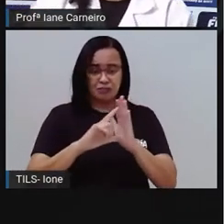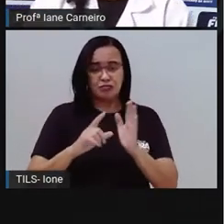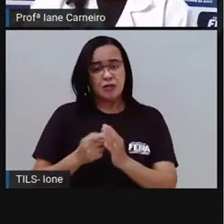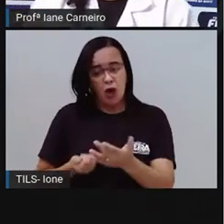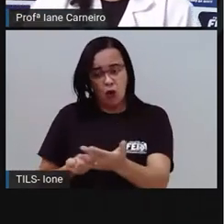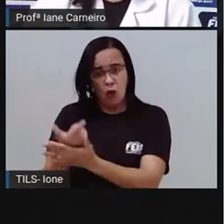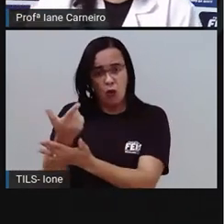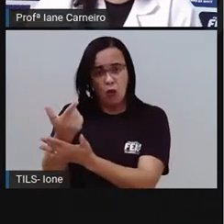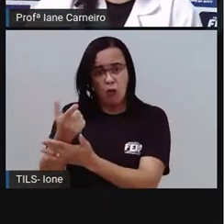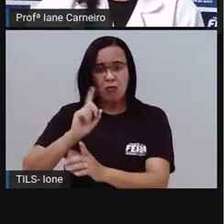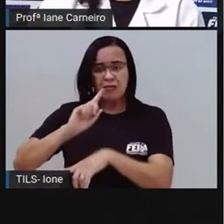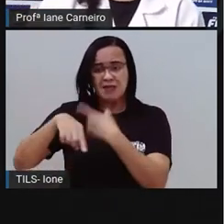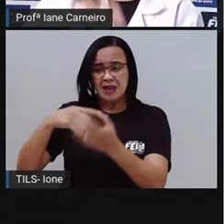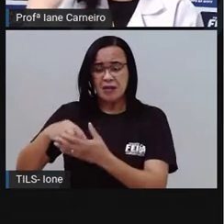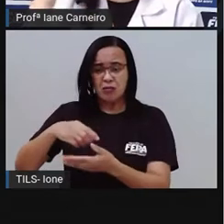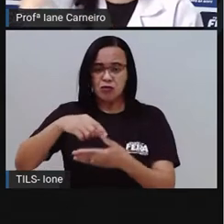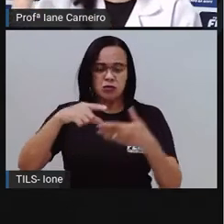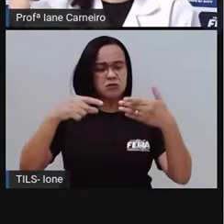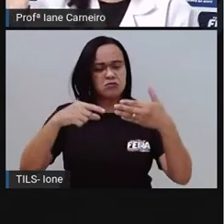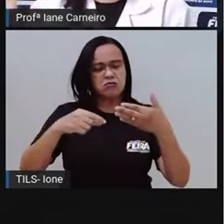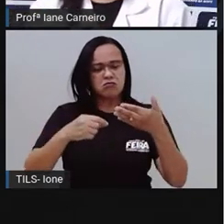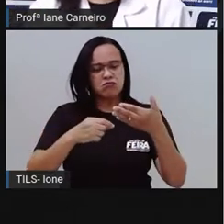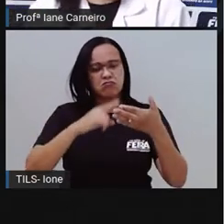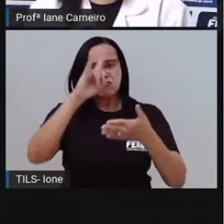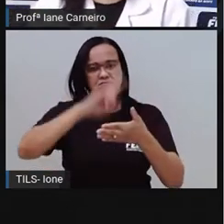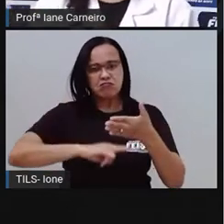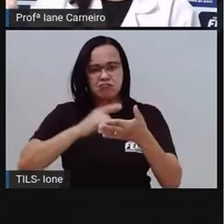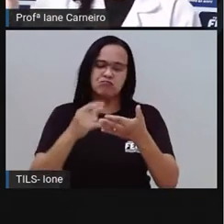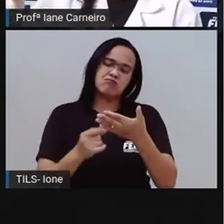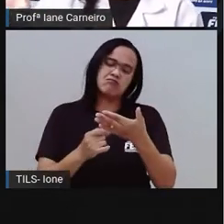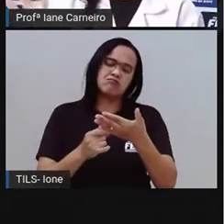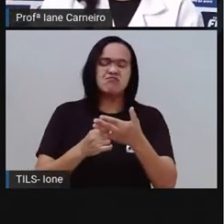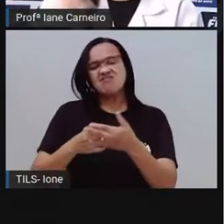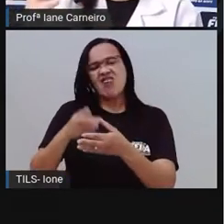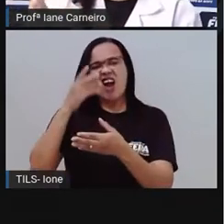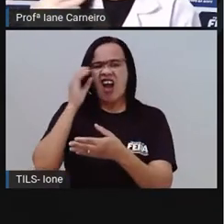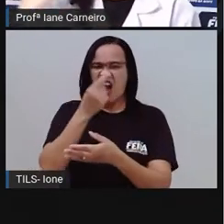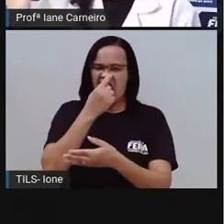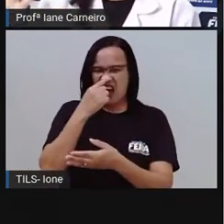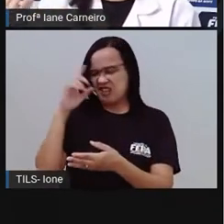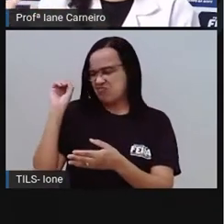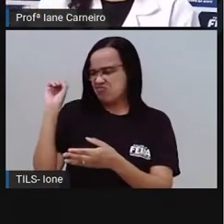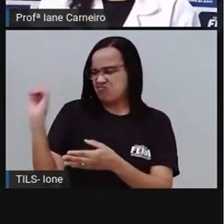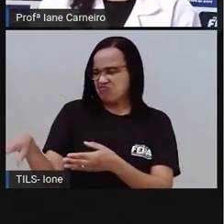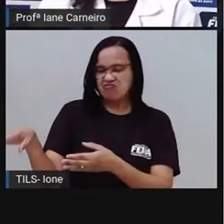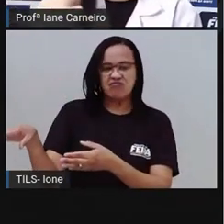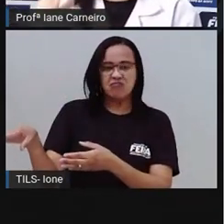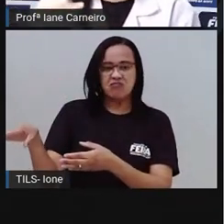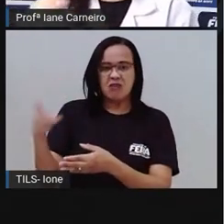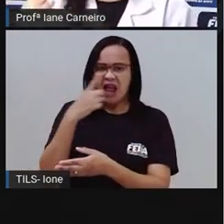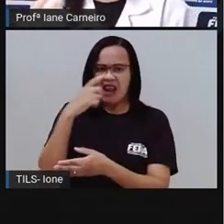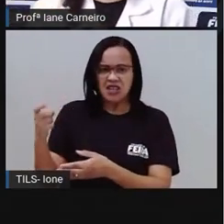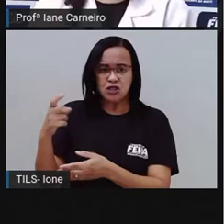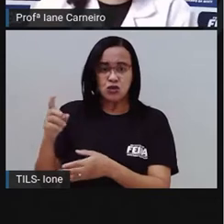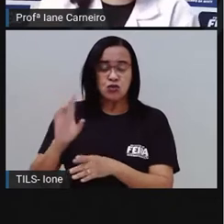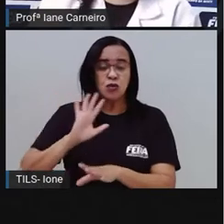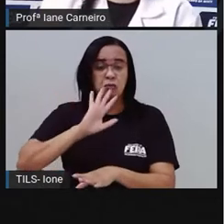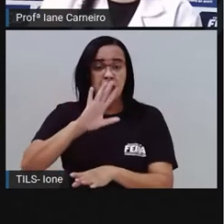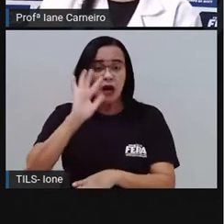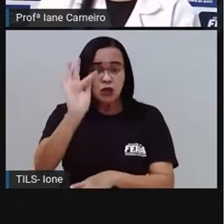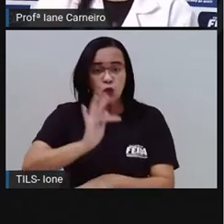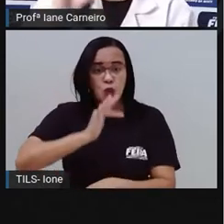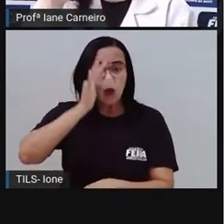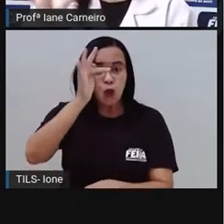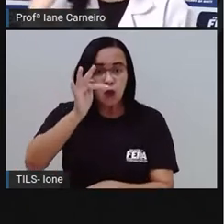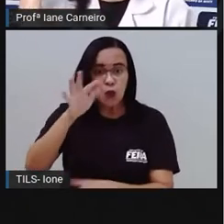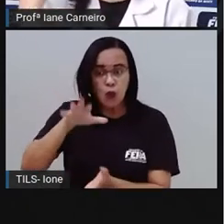né? Então, quando as pessoas vão fazendo isso, esse lixo vai se transformar em algo muito ruim para a